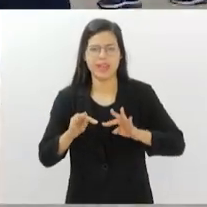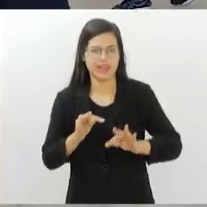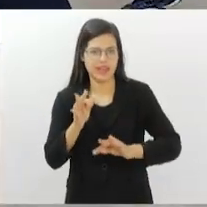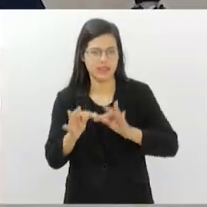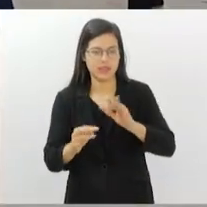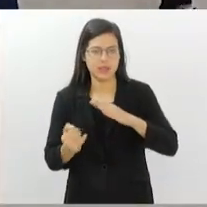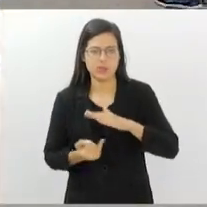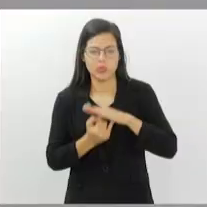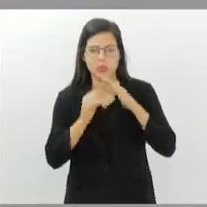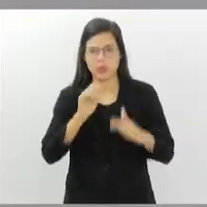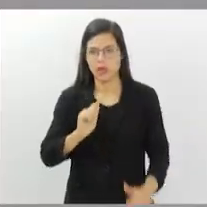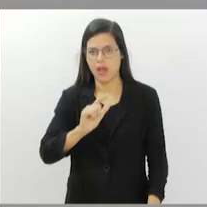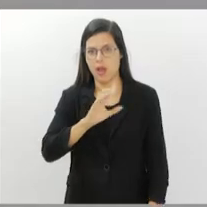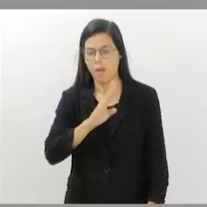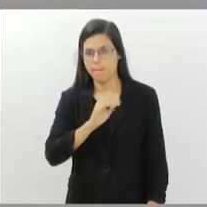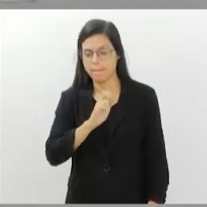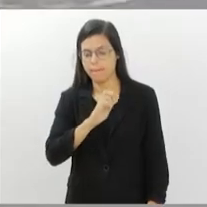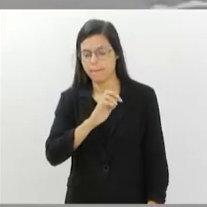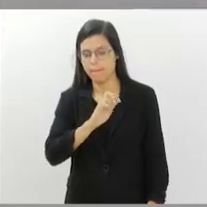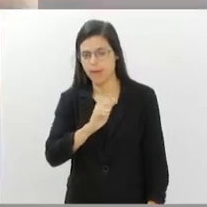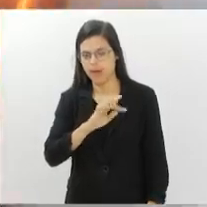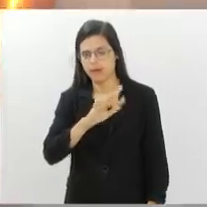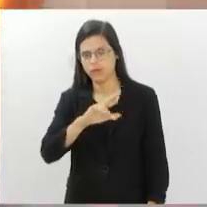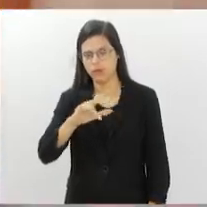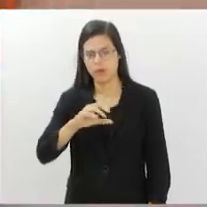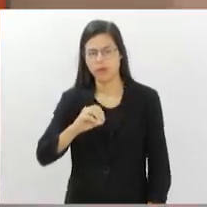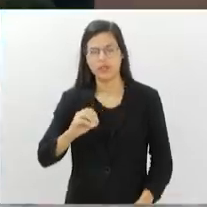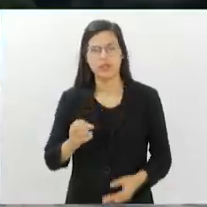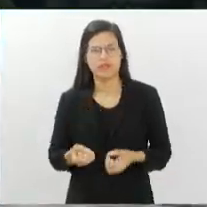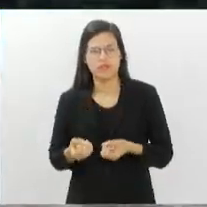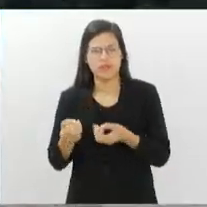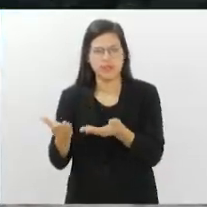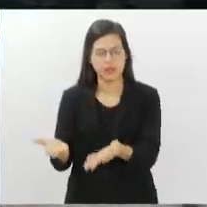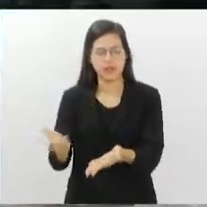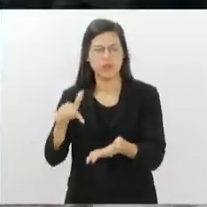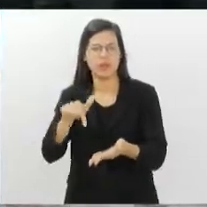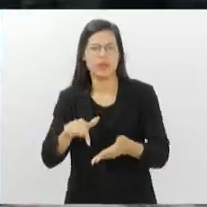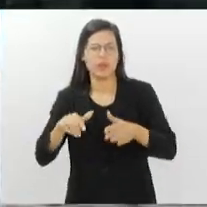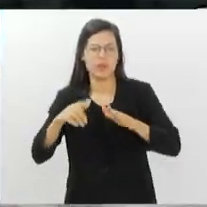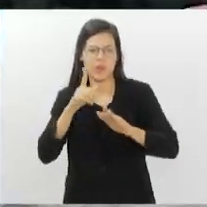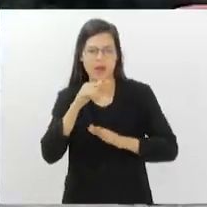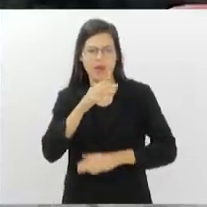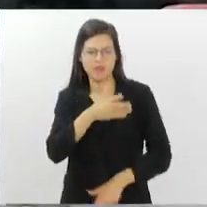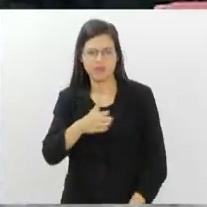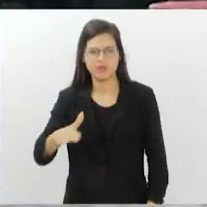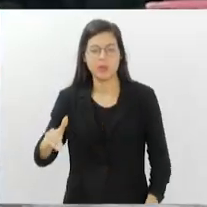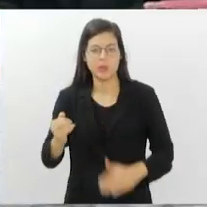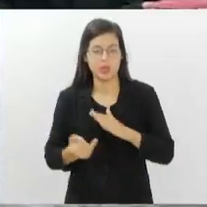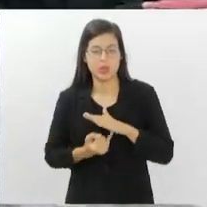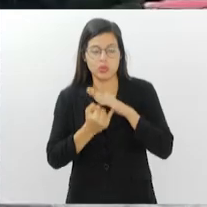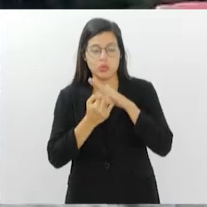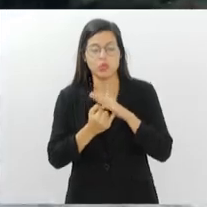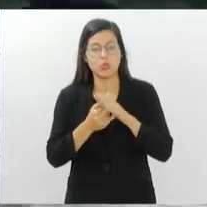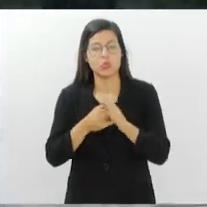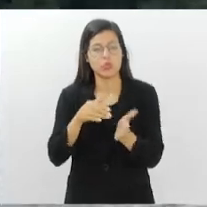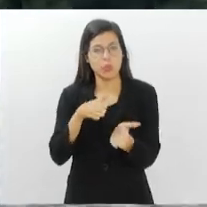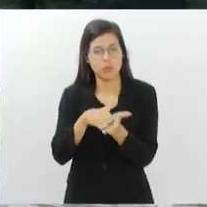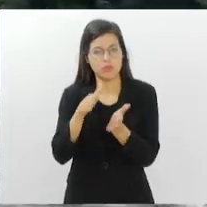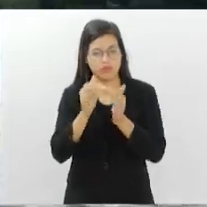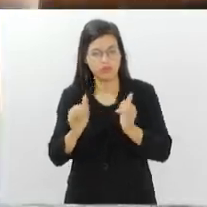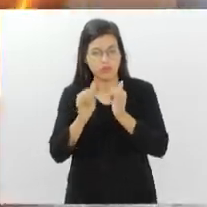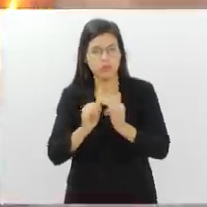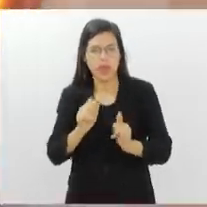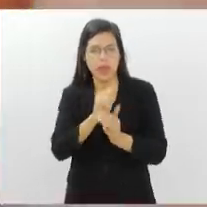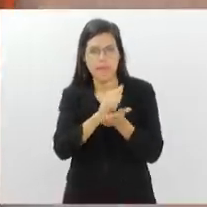Instituto Albatroz são devolvidos ao mar. Instituto Estadual do Ambiente lança aplicativo para ajudar a combater